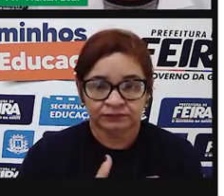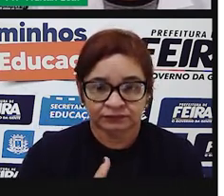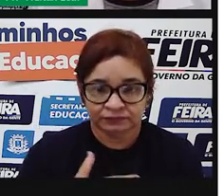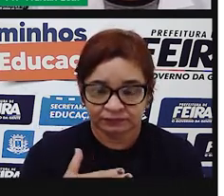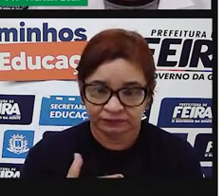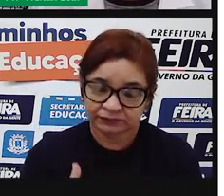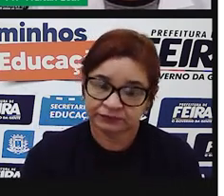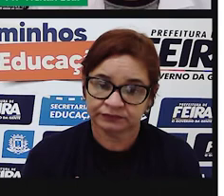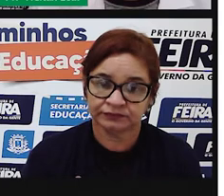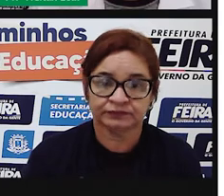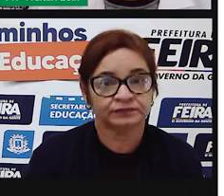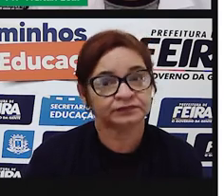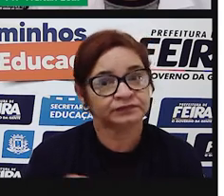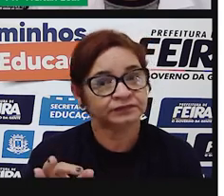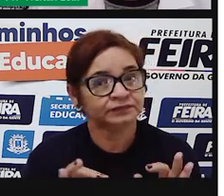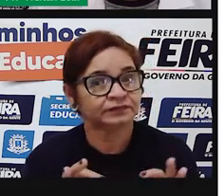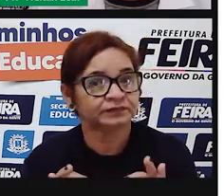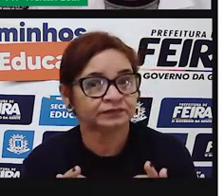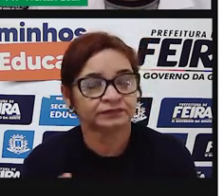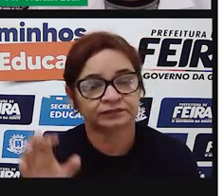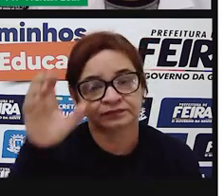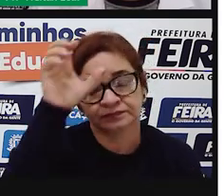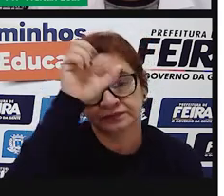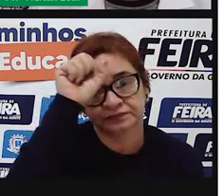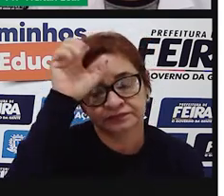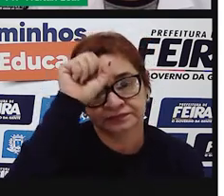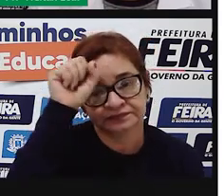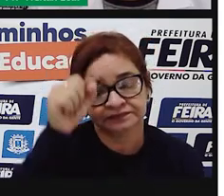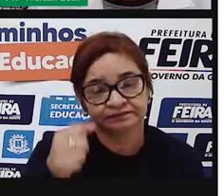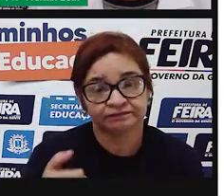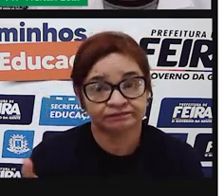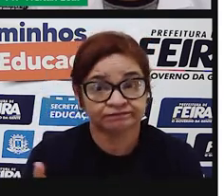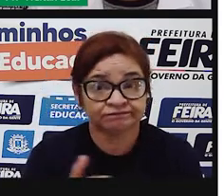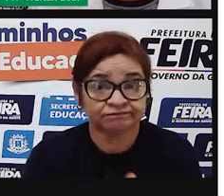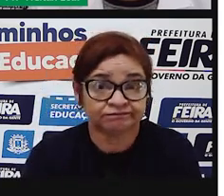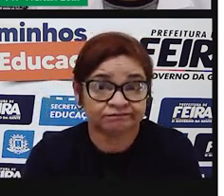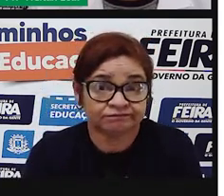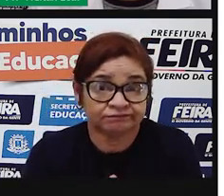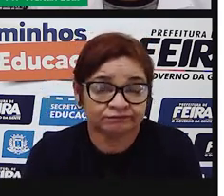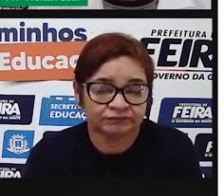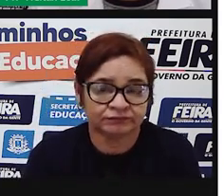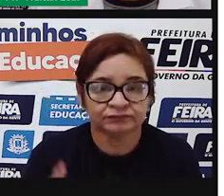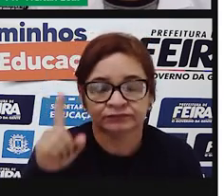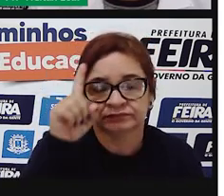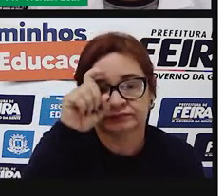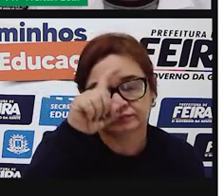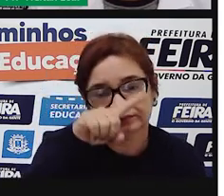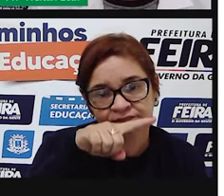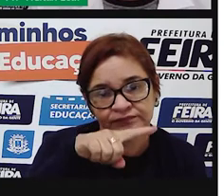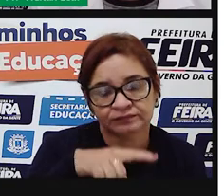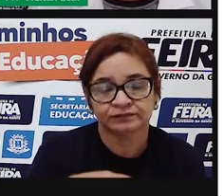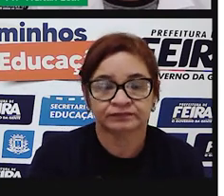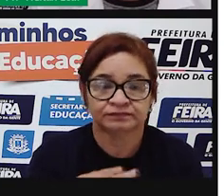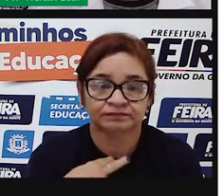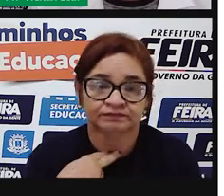processo de aprendizagem de vocês nesse período tão complicado que está sendo, exemplo,